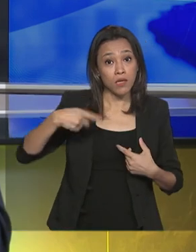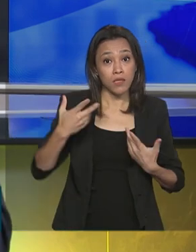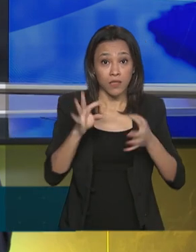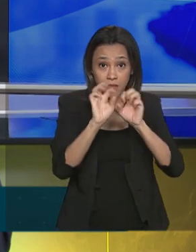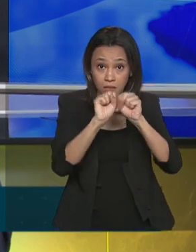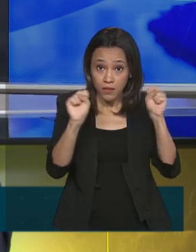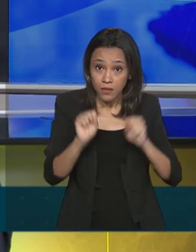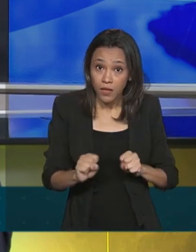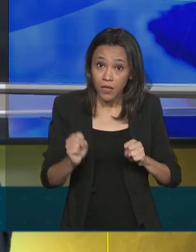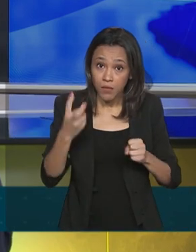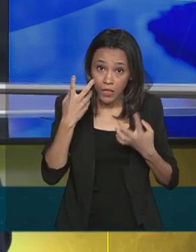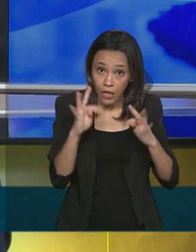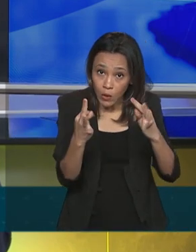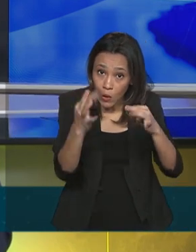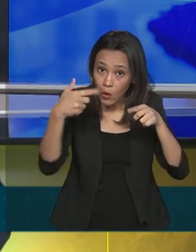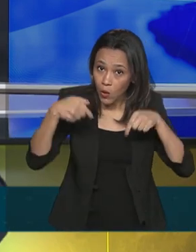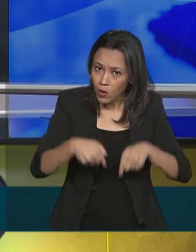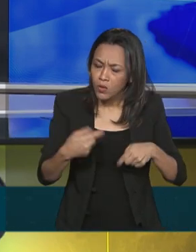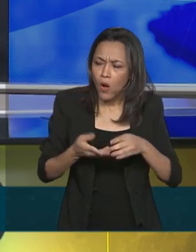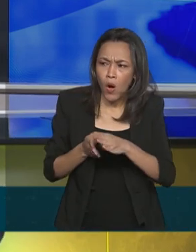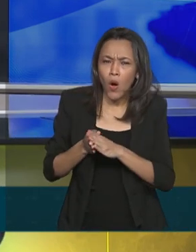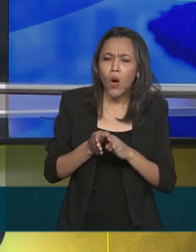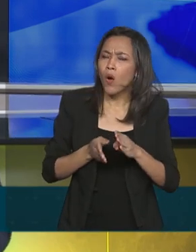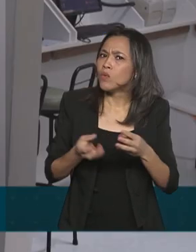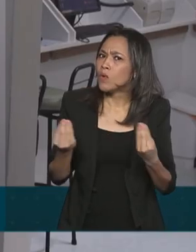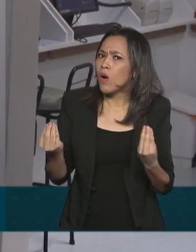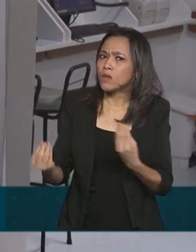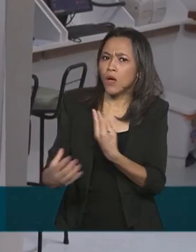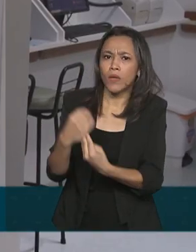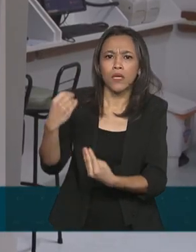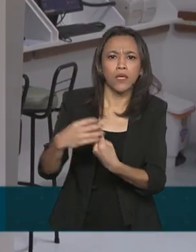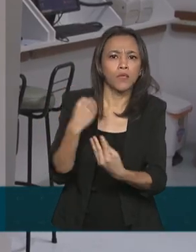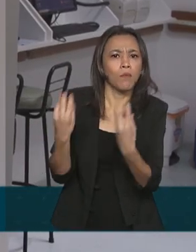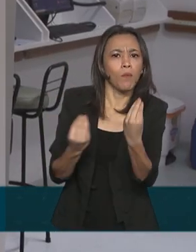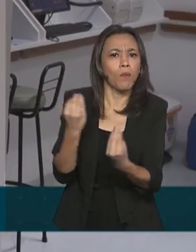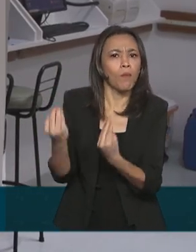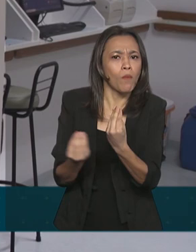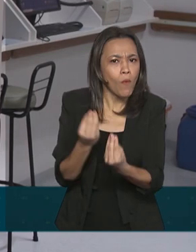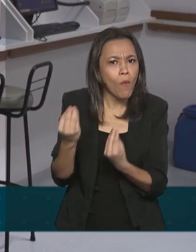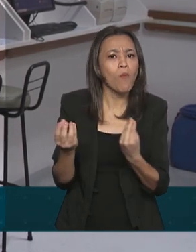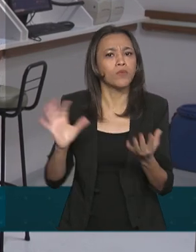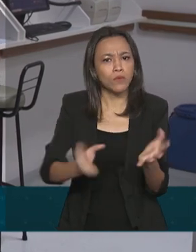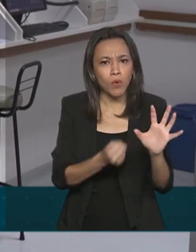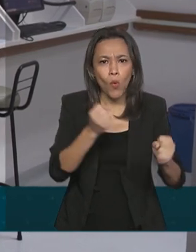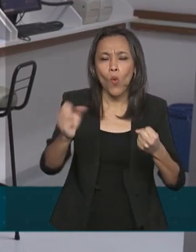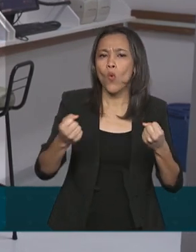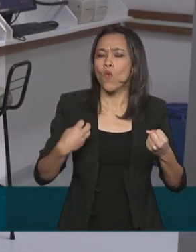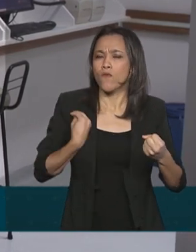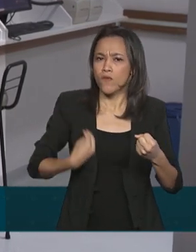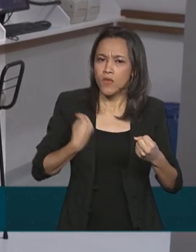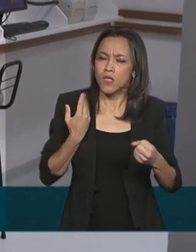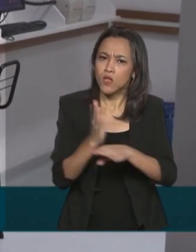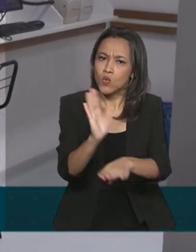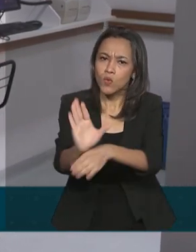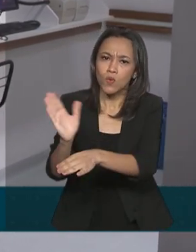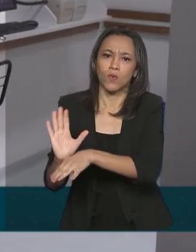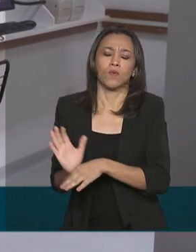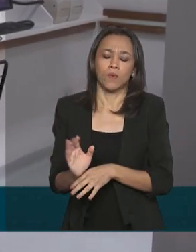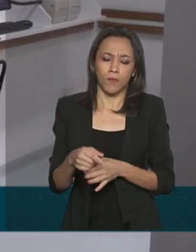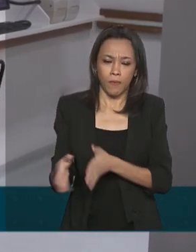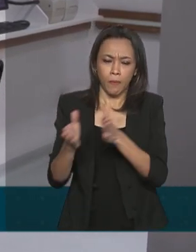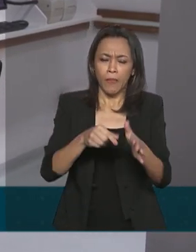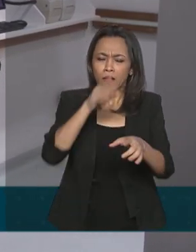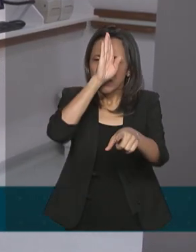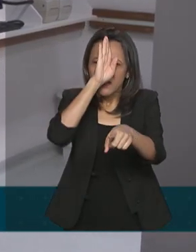artificial e isso auxilia e muito em salvar vidas. A ferramenta já foi disponibilizada gratuitamente